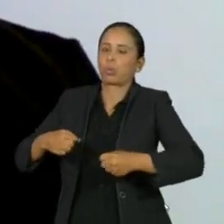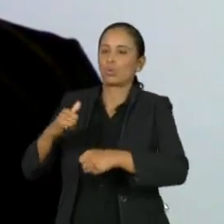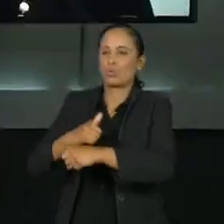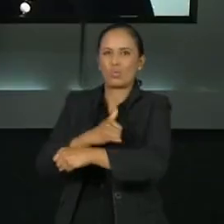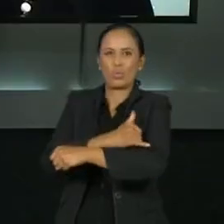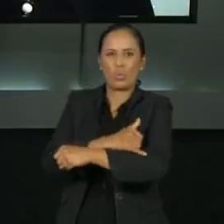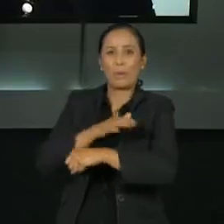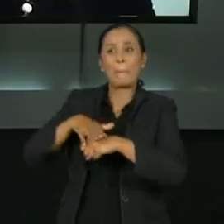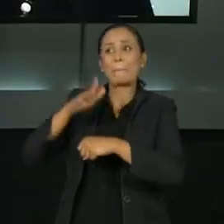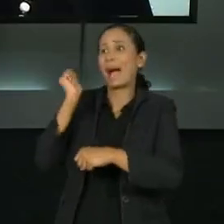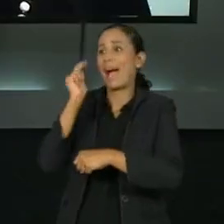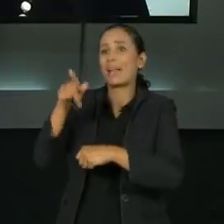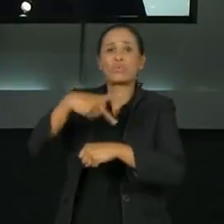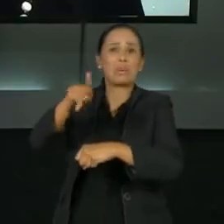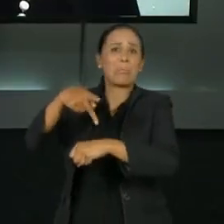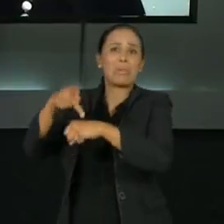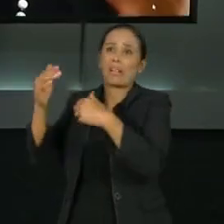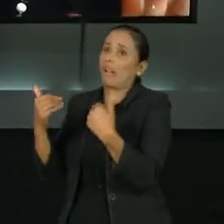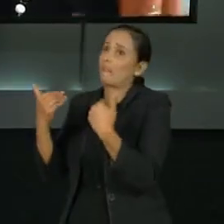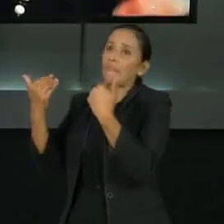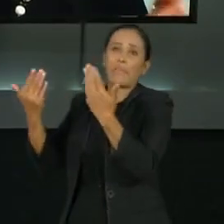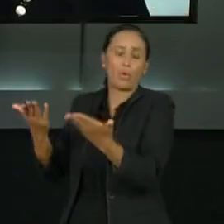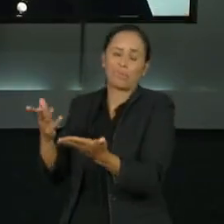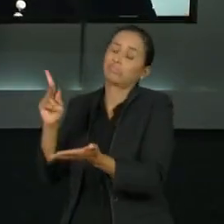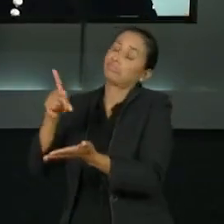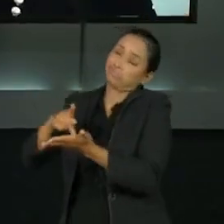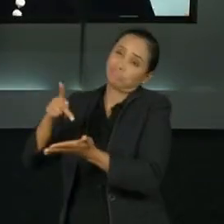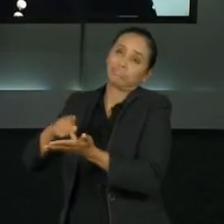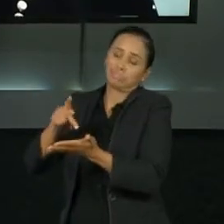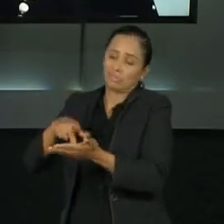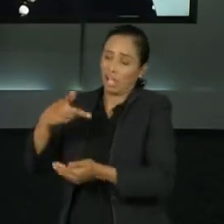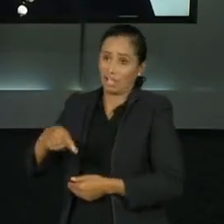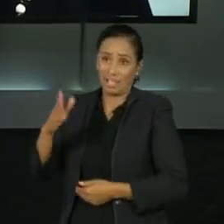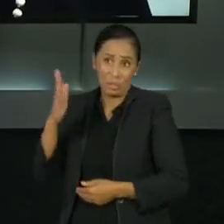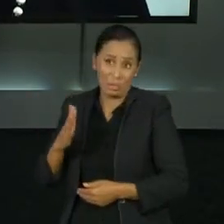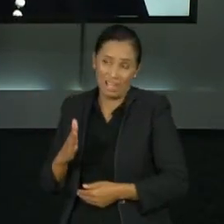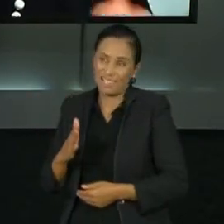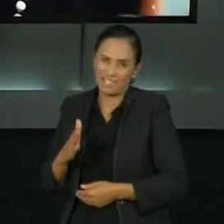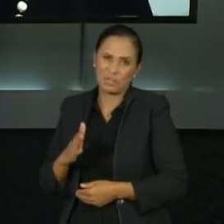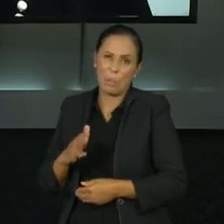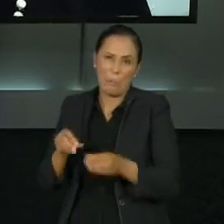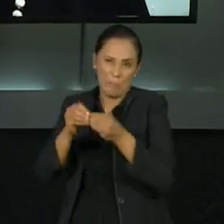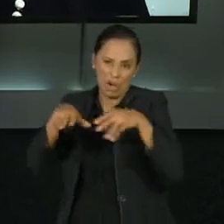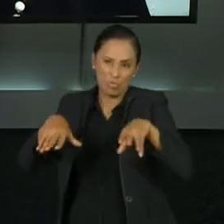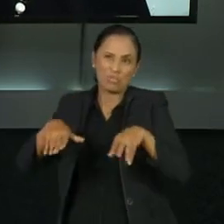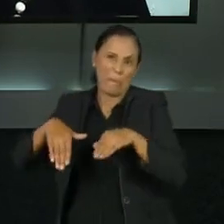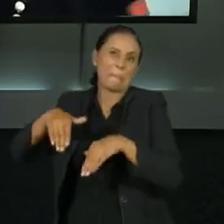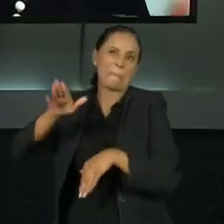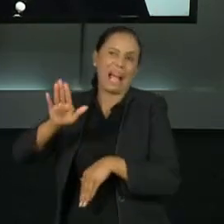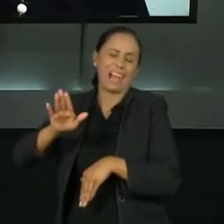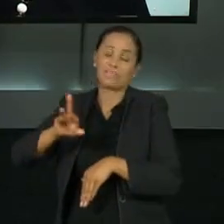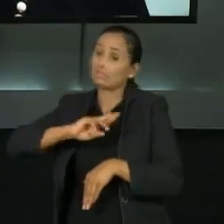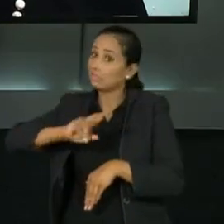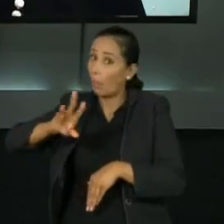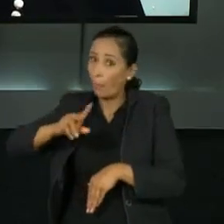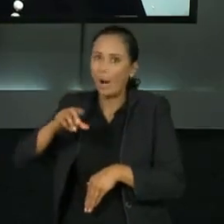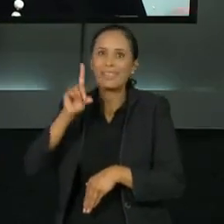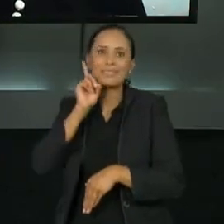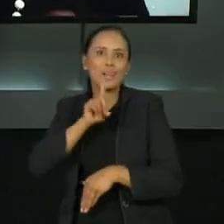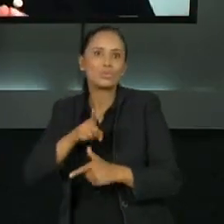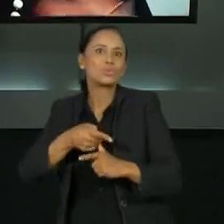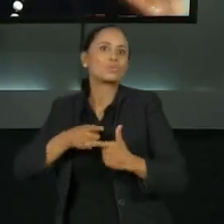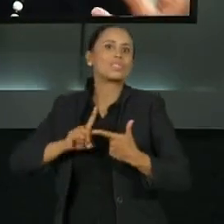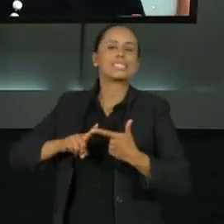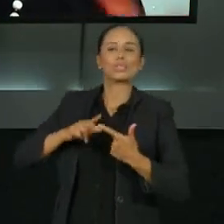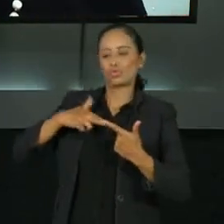países. Isso também acontece, para não deixar o Brasil como vilão da história, nos Estados Unidos, na China, na Índia, na